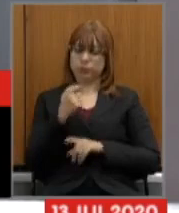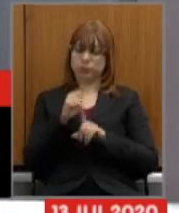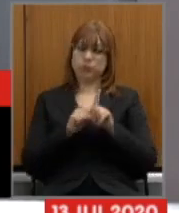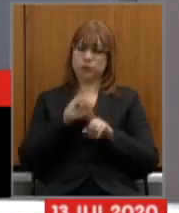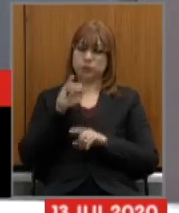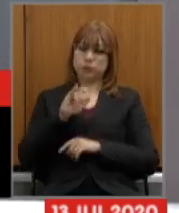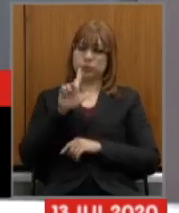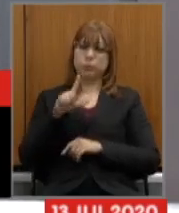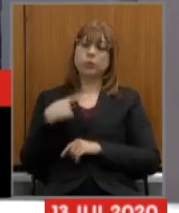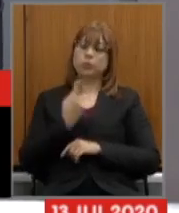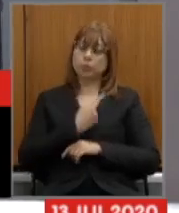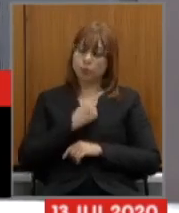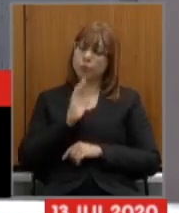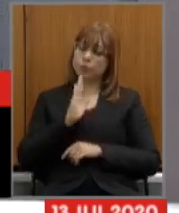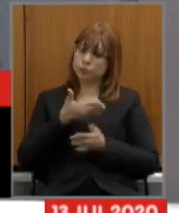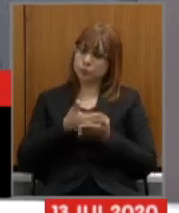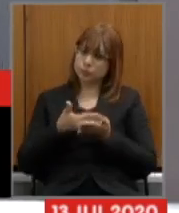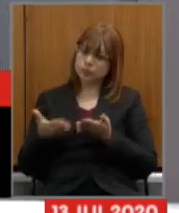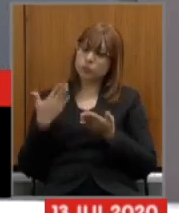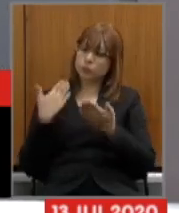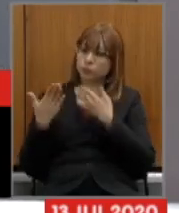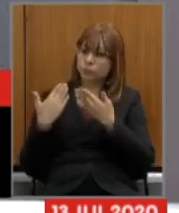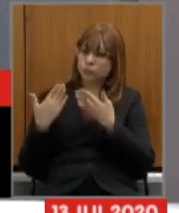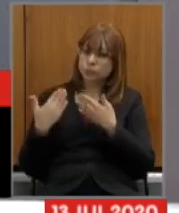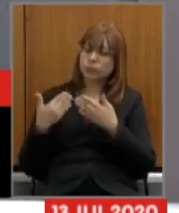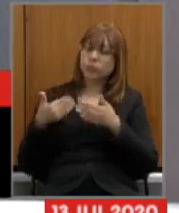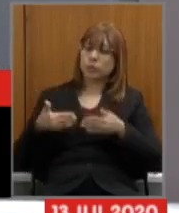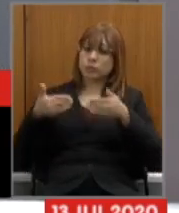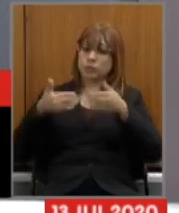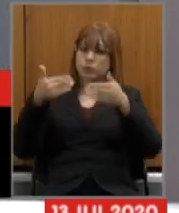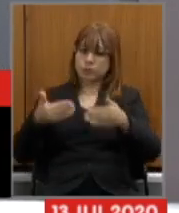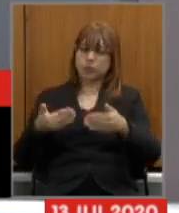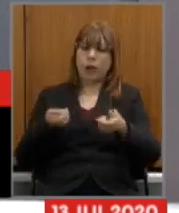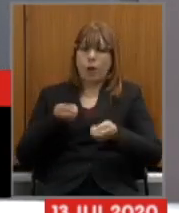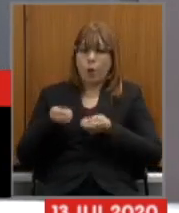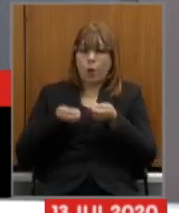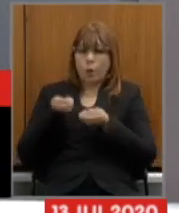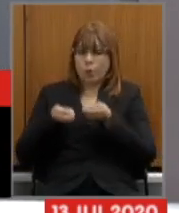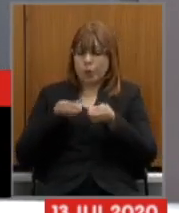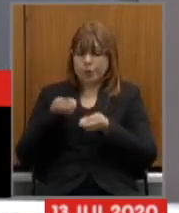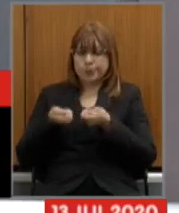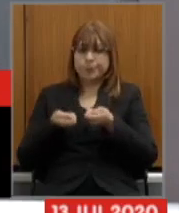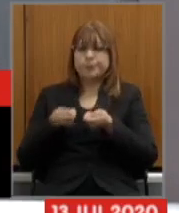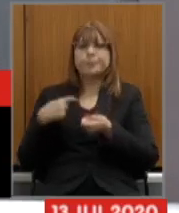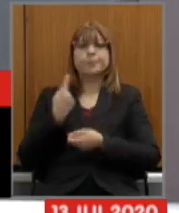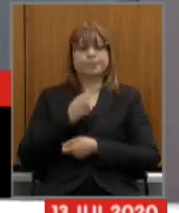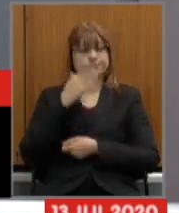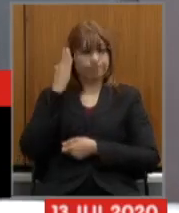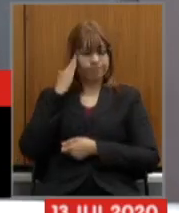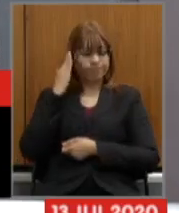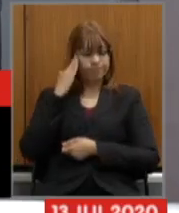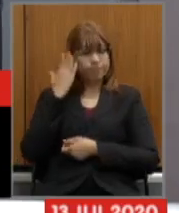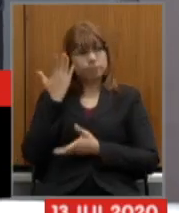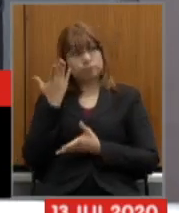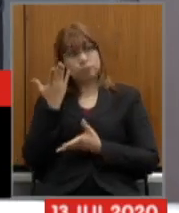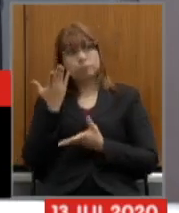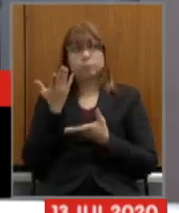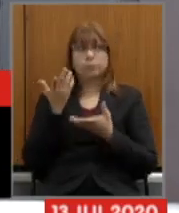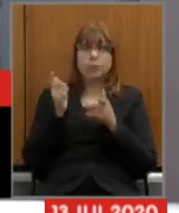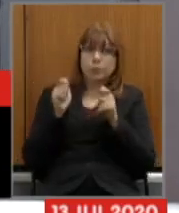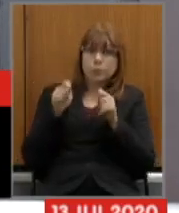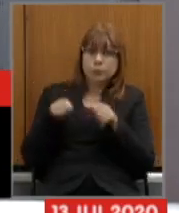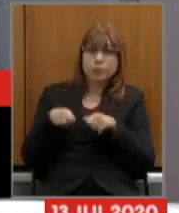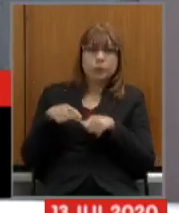estamos sim conversando com o Ministério da Economia a gente sabe que possivelmente não